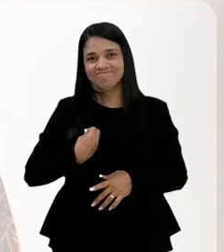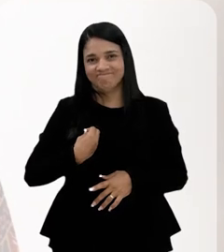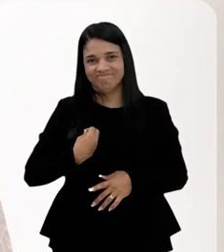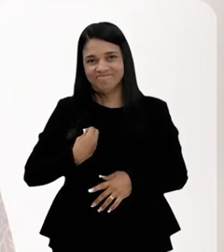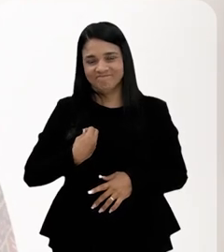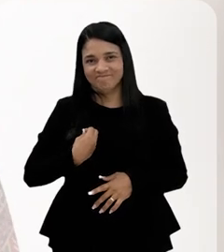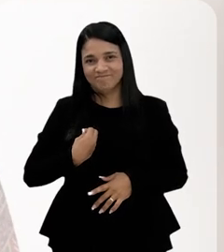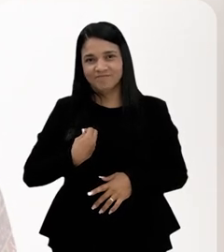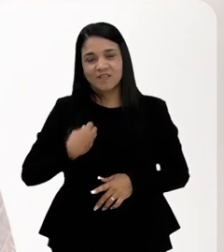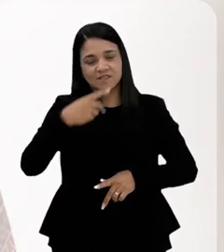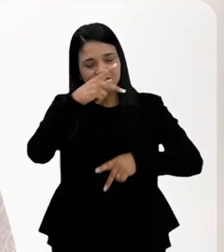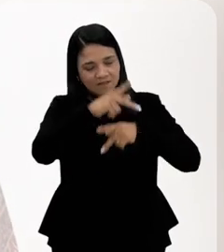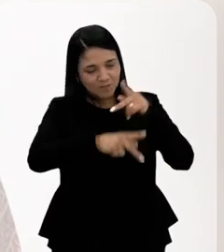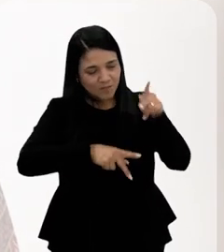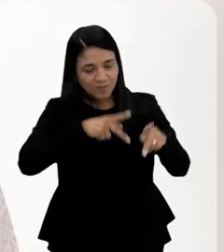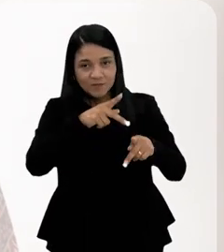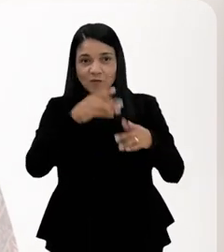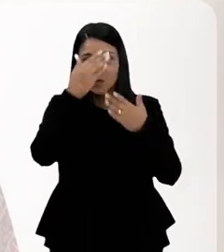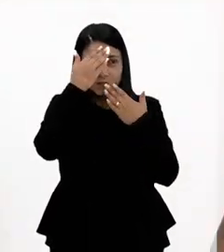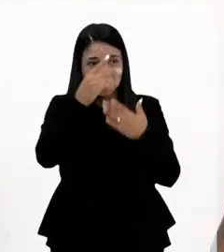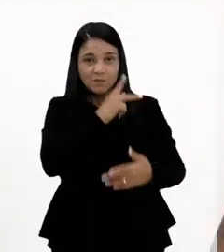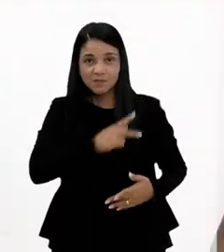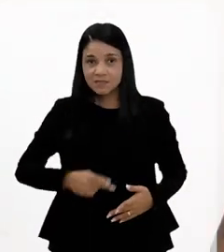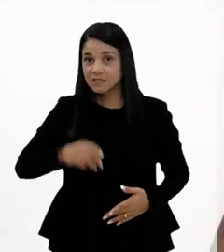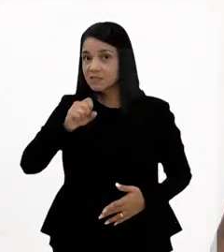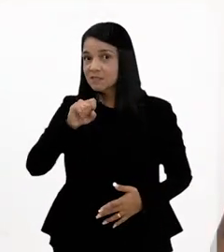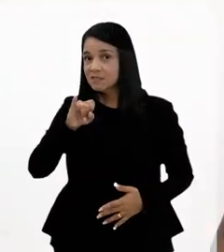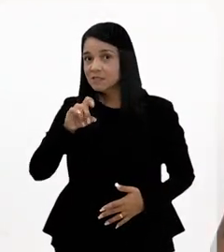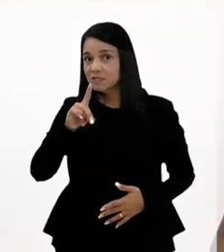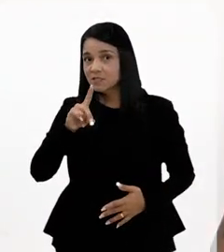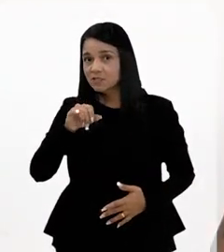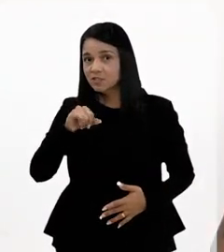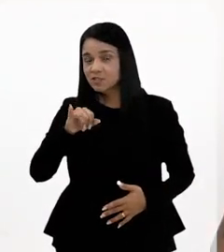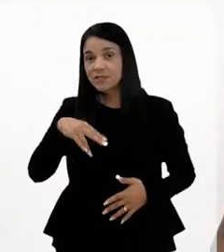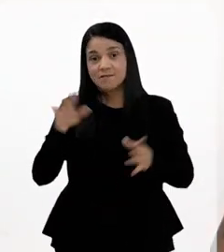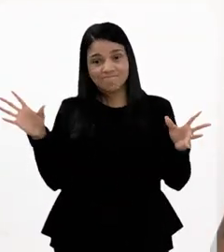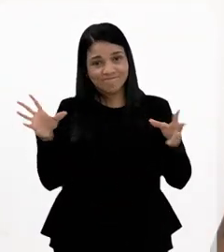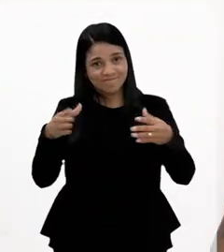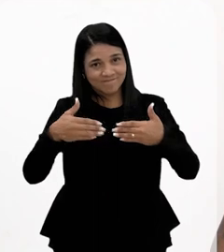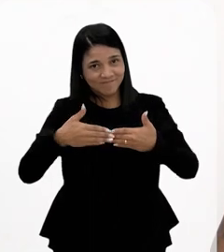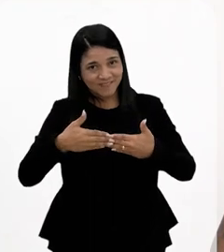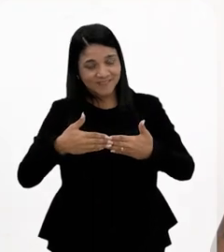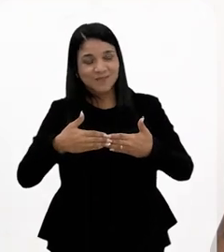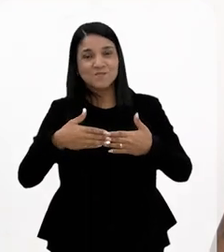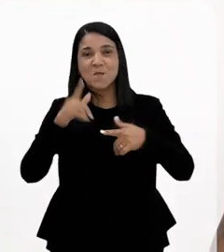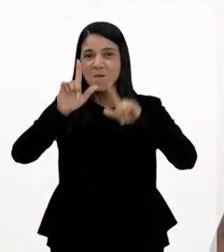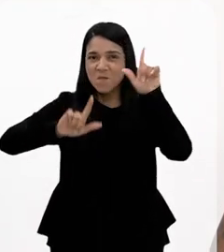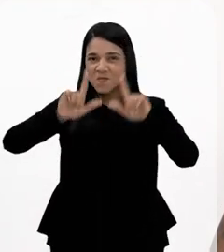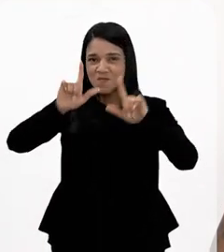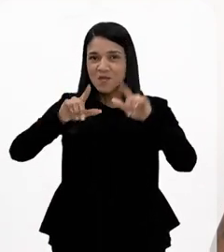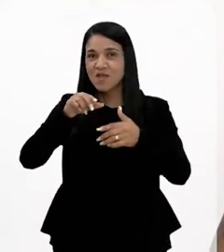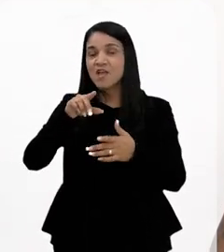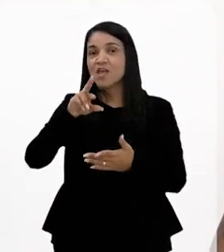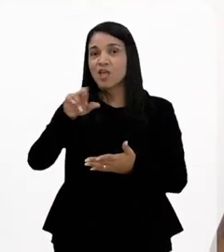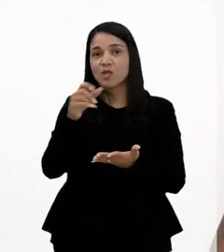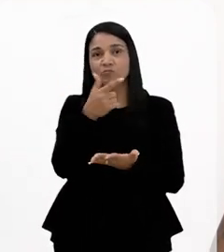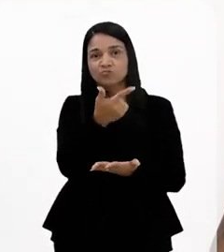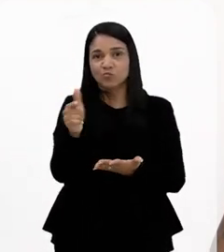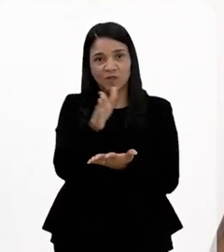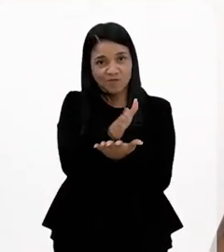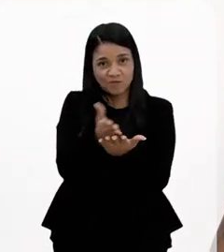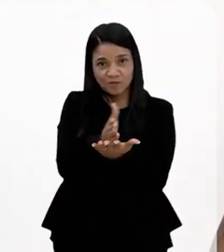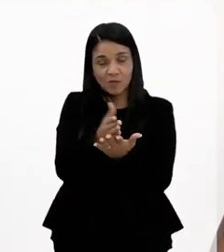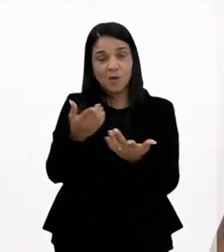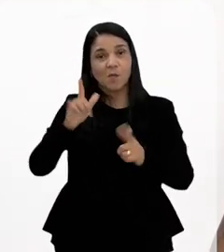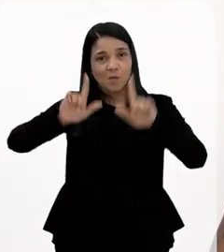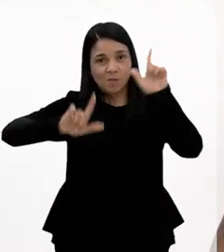digna da população. Obrigado, presidente Sidney, e com isso nós encerramos o nosso programa Rio Sem